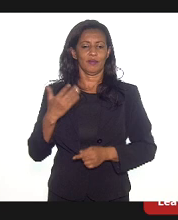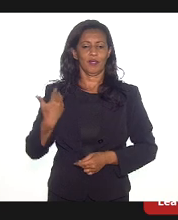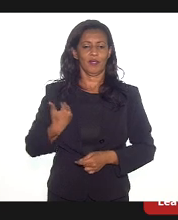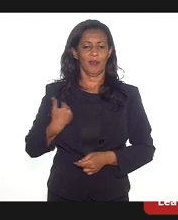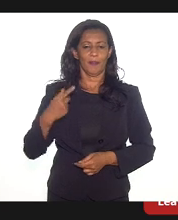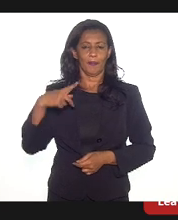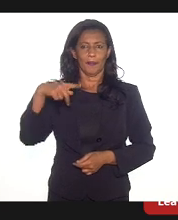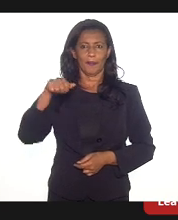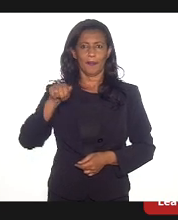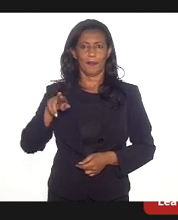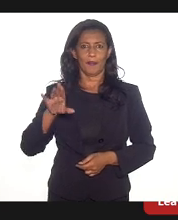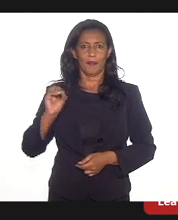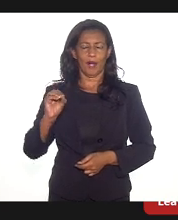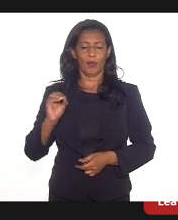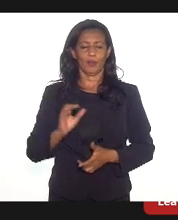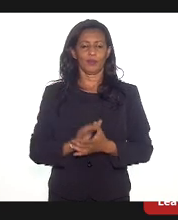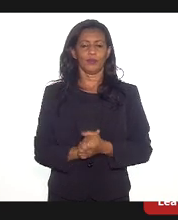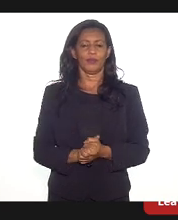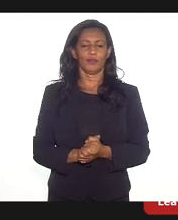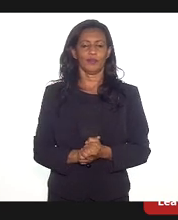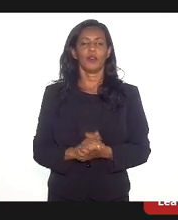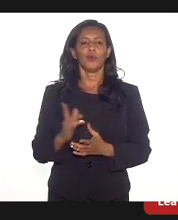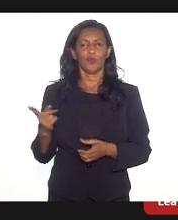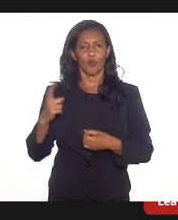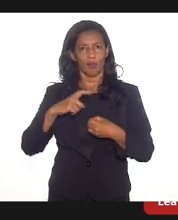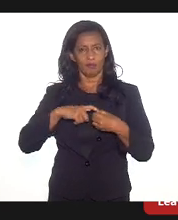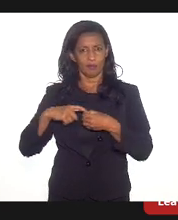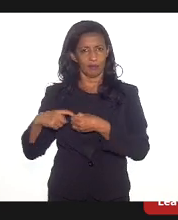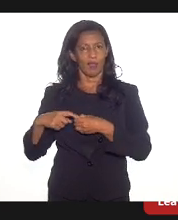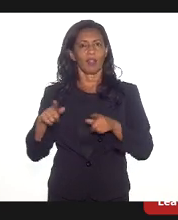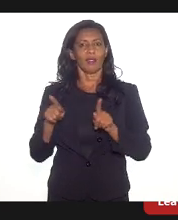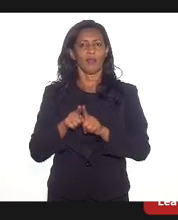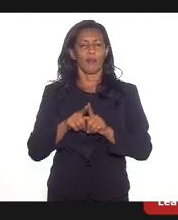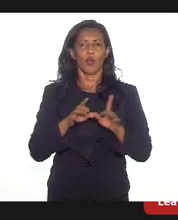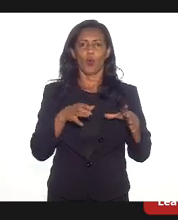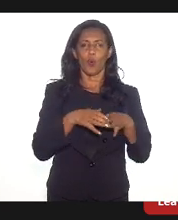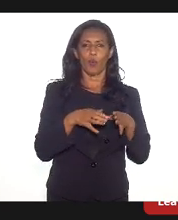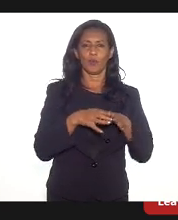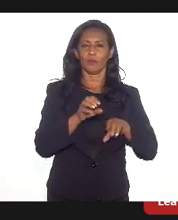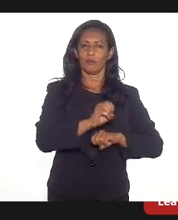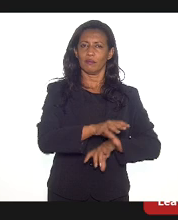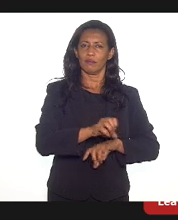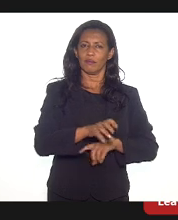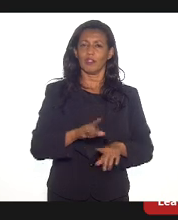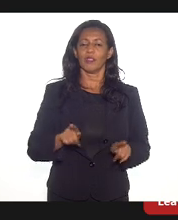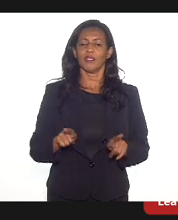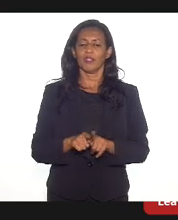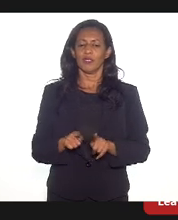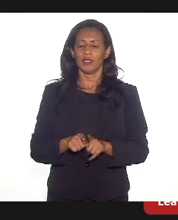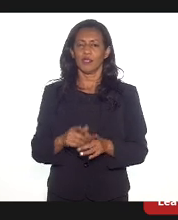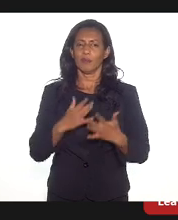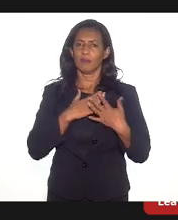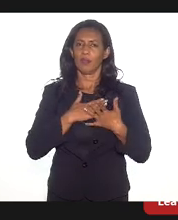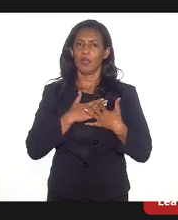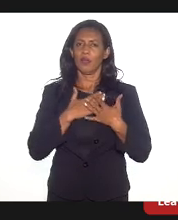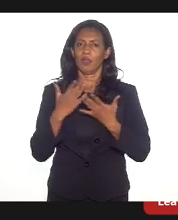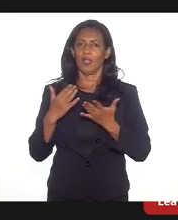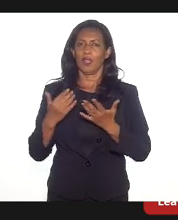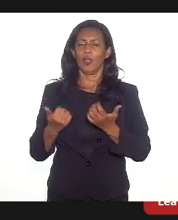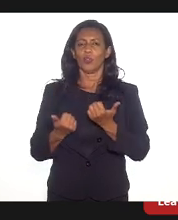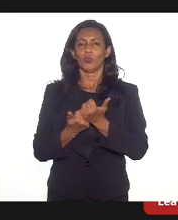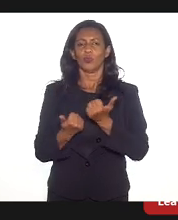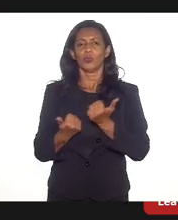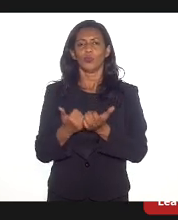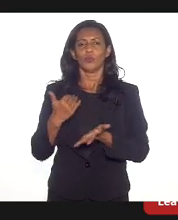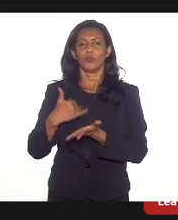Paulo Teixeira, que foi nosso parceiro aí de comissão de educação, também aí saudar e cumprimentar o subsecretário de